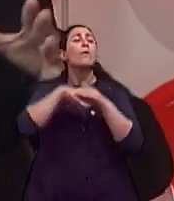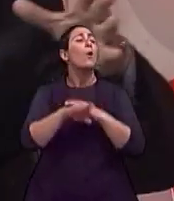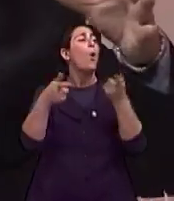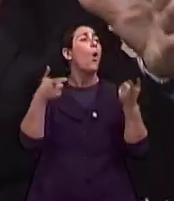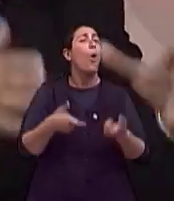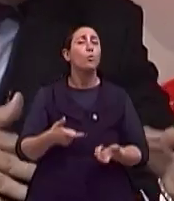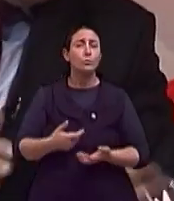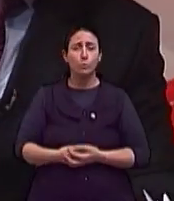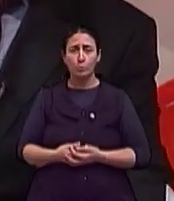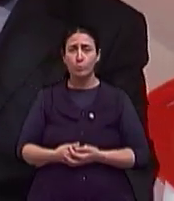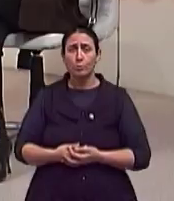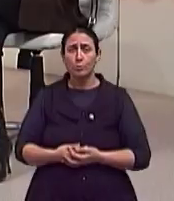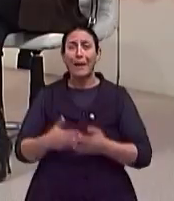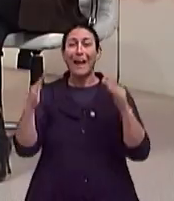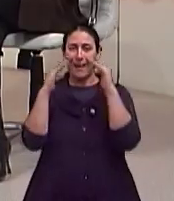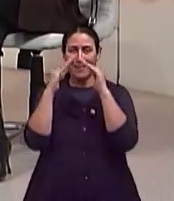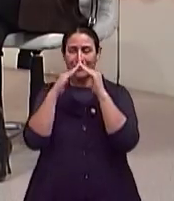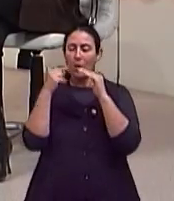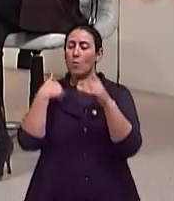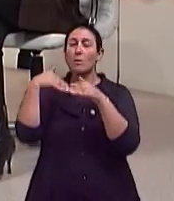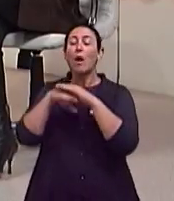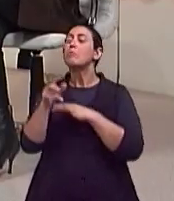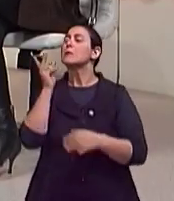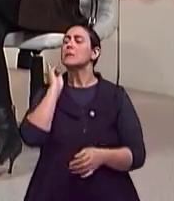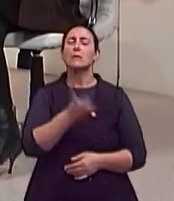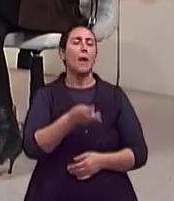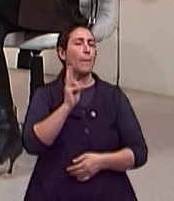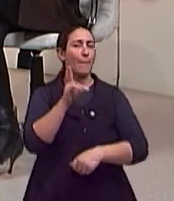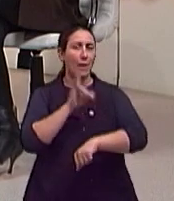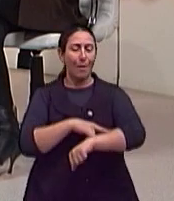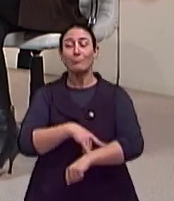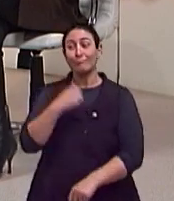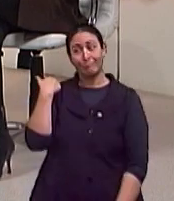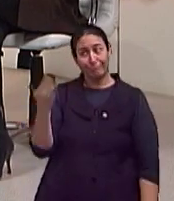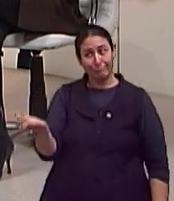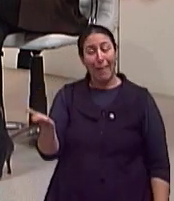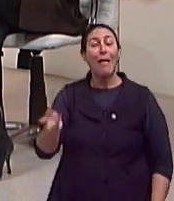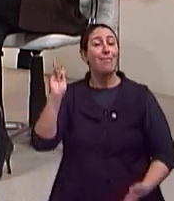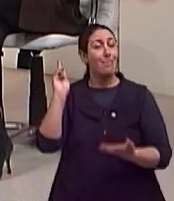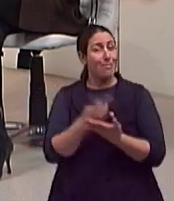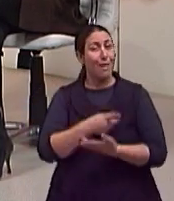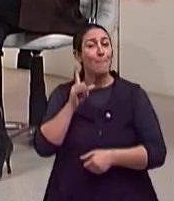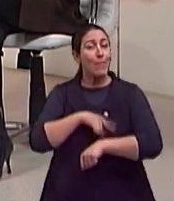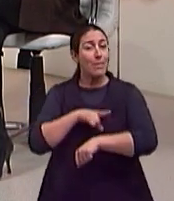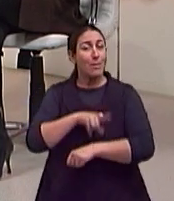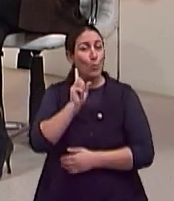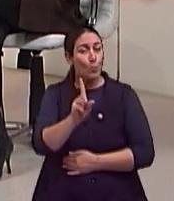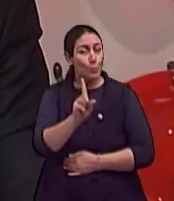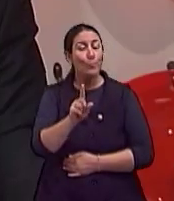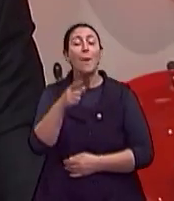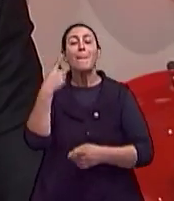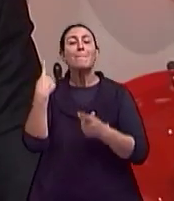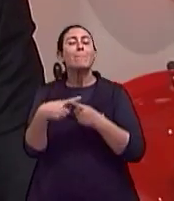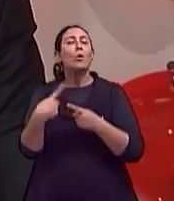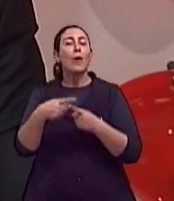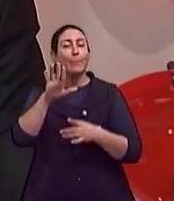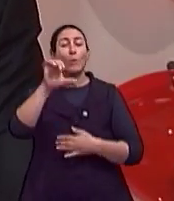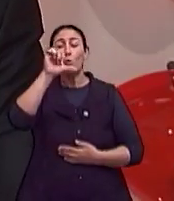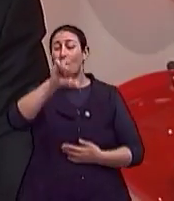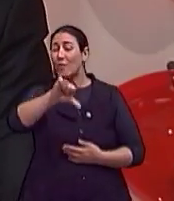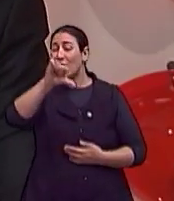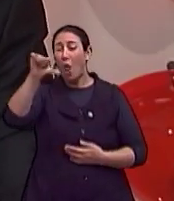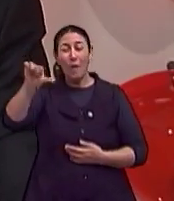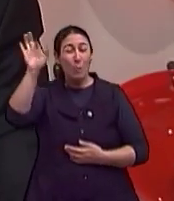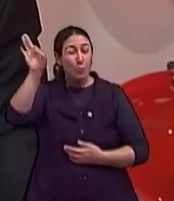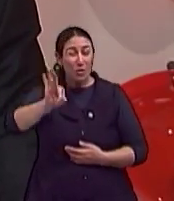São acondicionados aonde na nossa casa? Normalmente no banheiro, normalmente. No banheiro, acho que 99% das